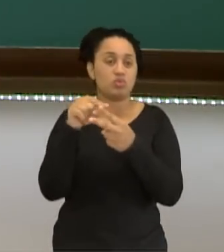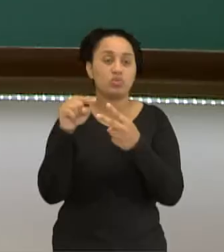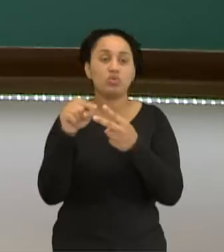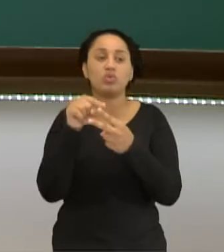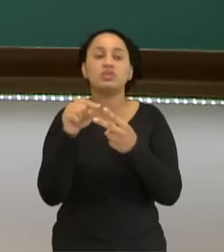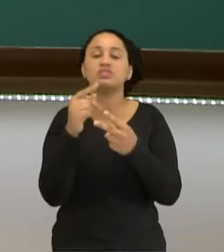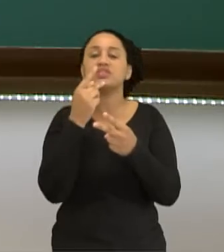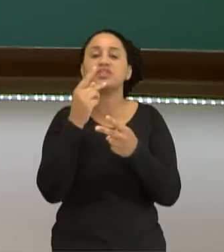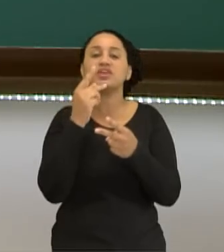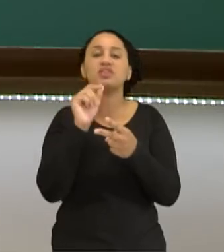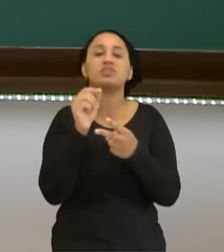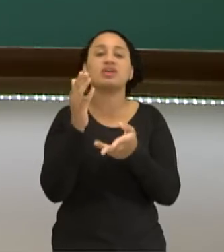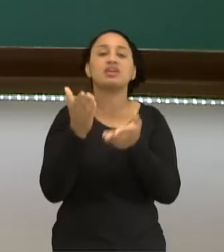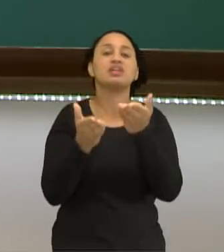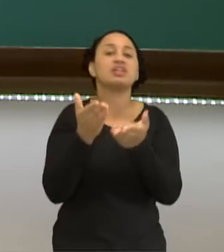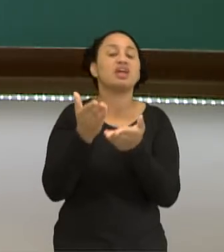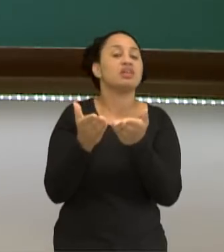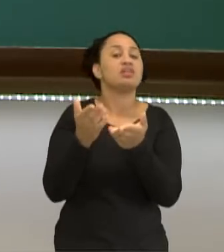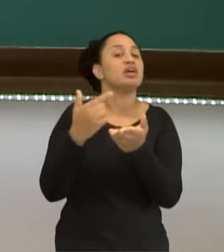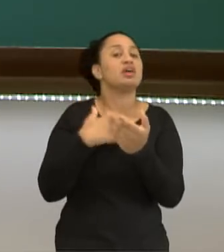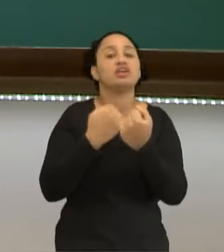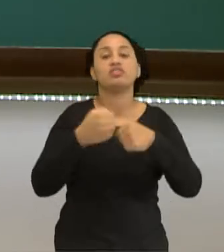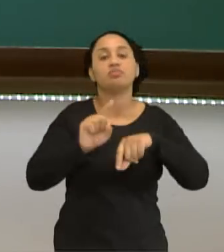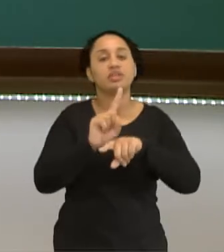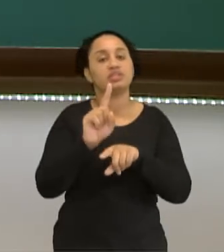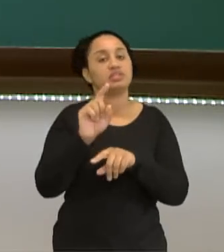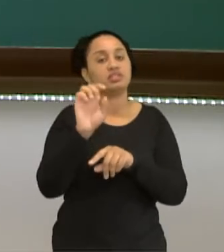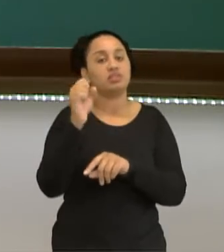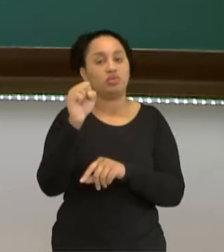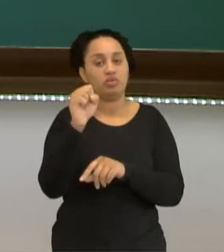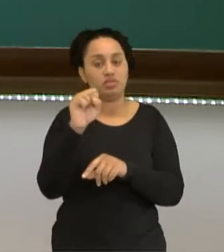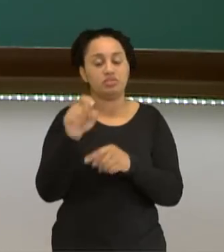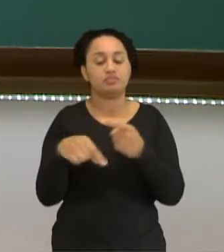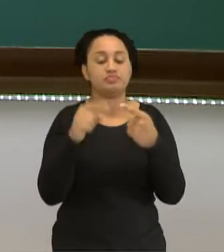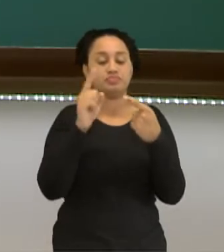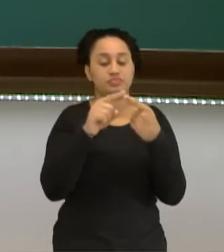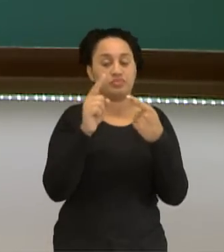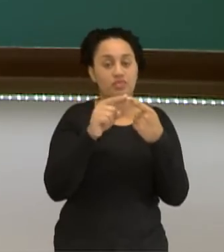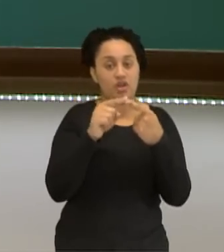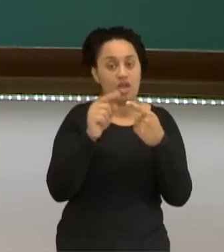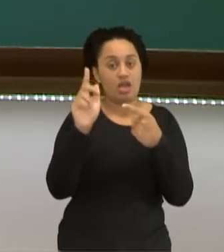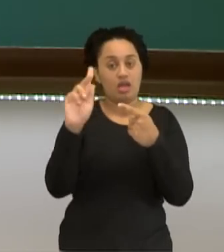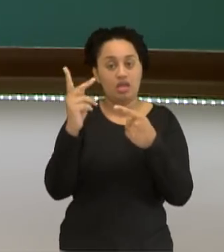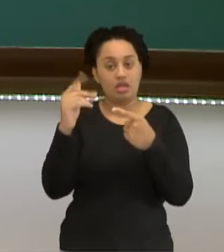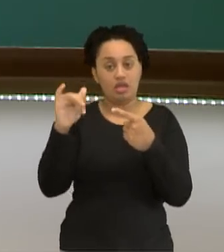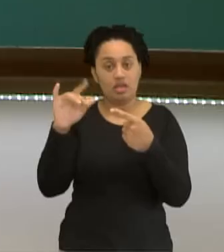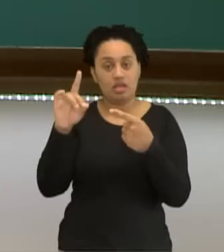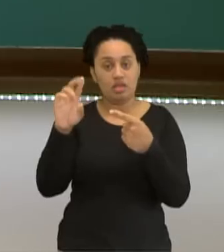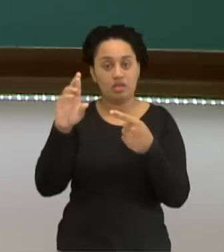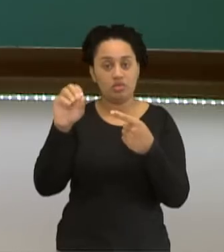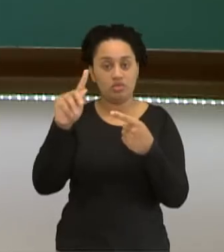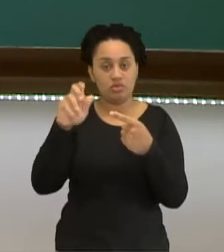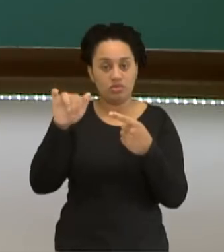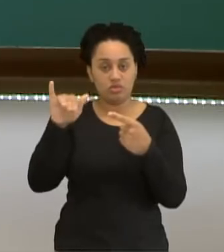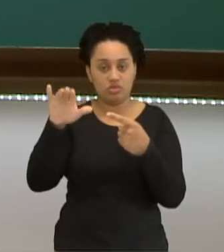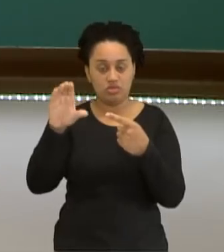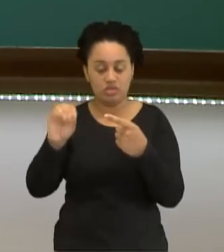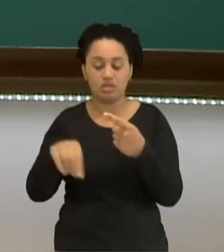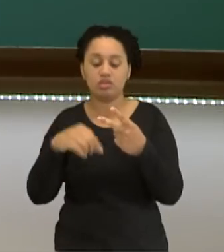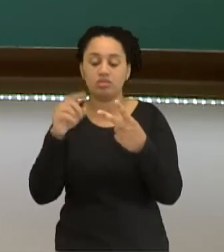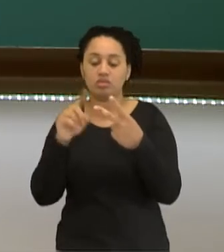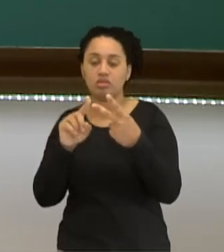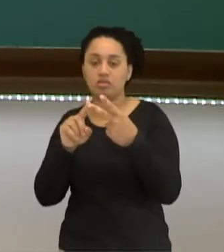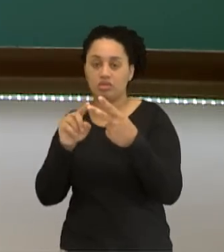considerados estáveis sem precisar ter oito. É o caso do elemento hidrogênio e do elemento hélio. O